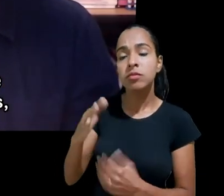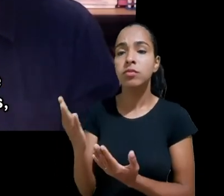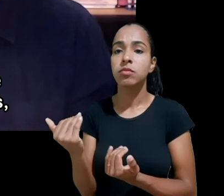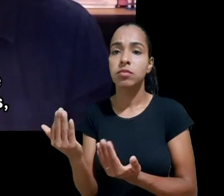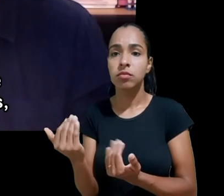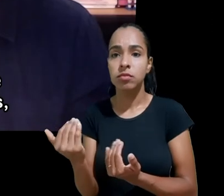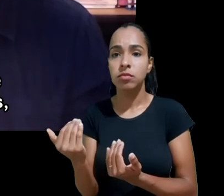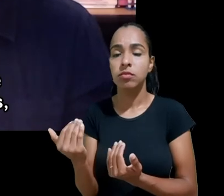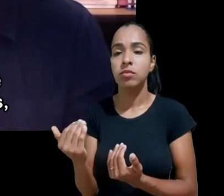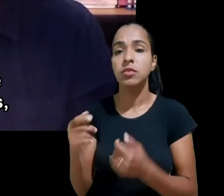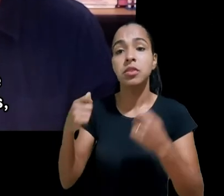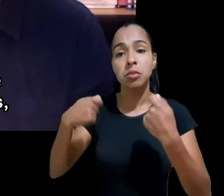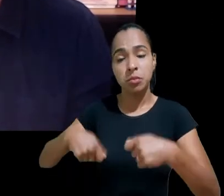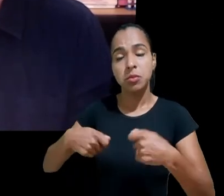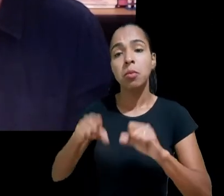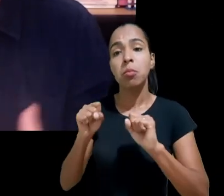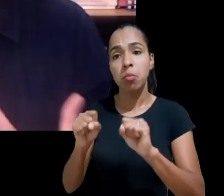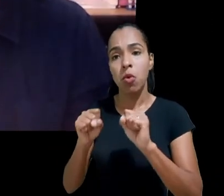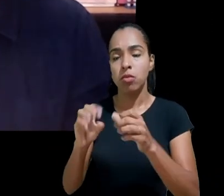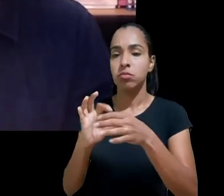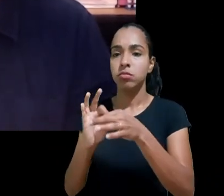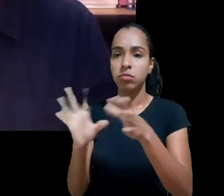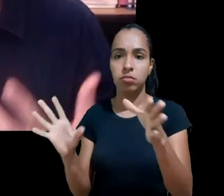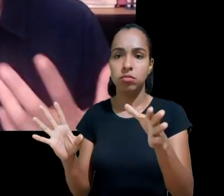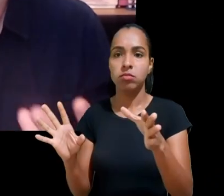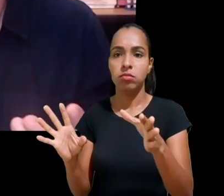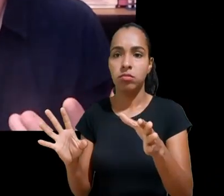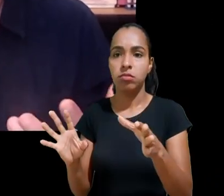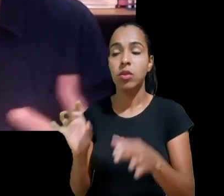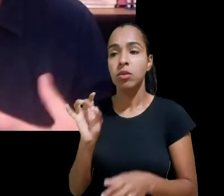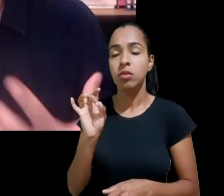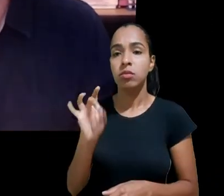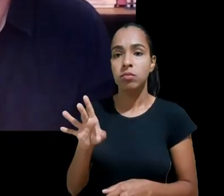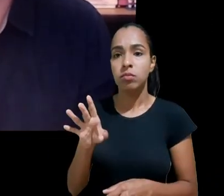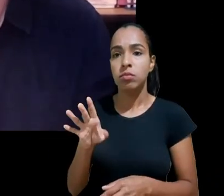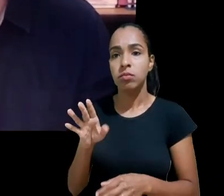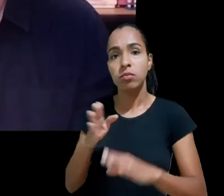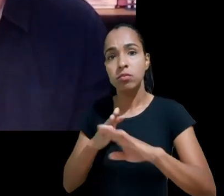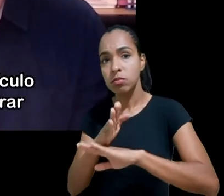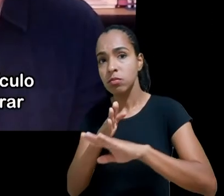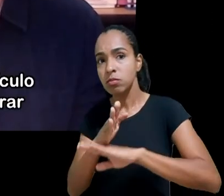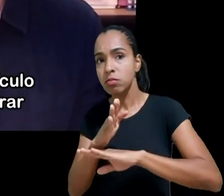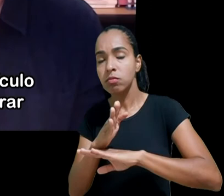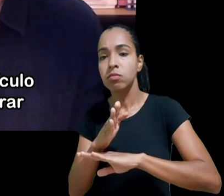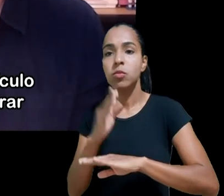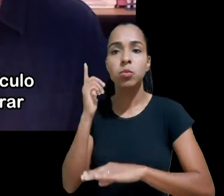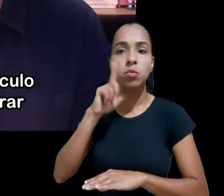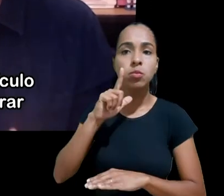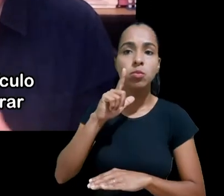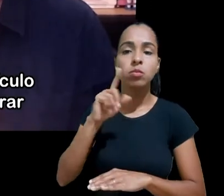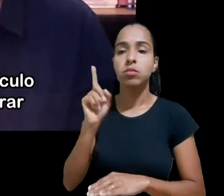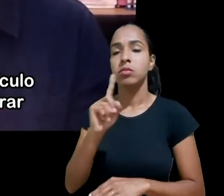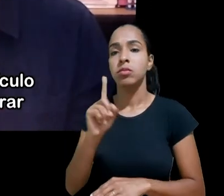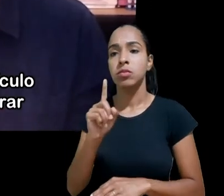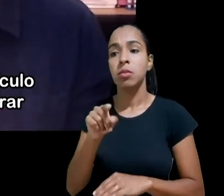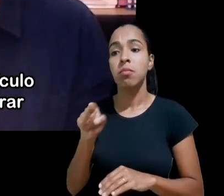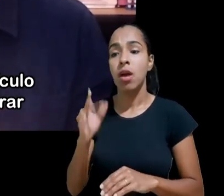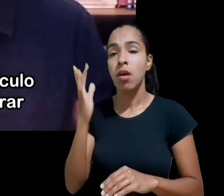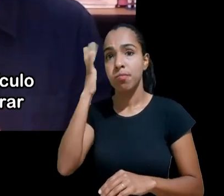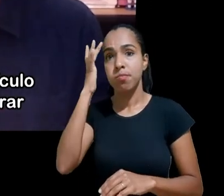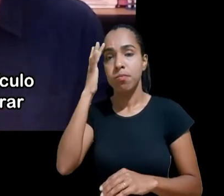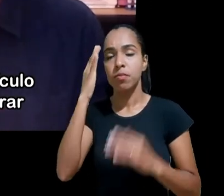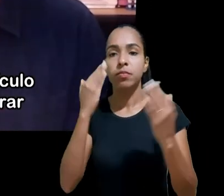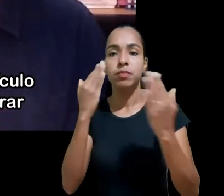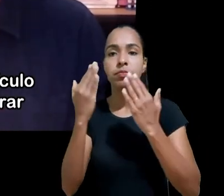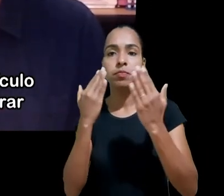questões não somente para poder usar esses sistemas mas para poder tratá-los de forma crítica fala de uma reformulação do